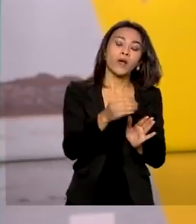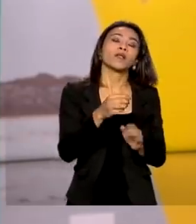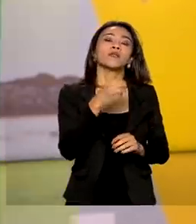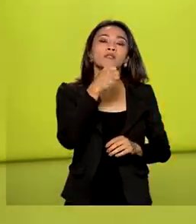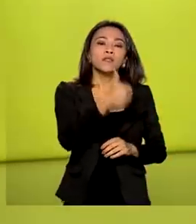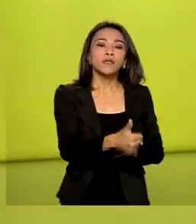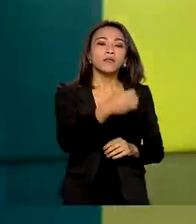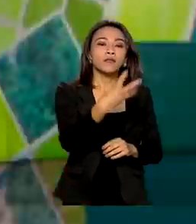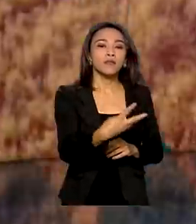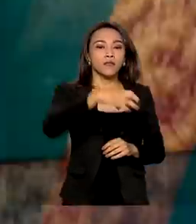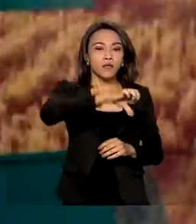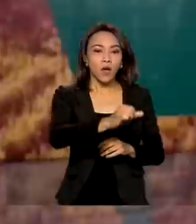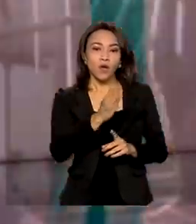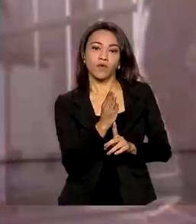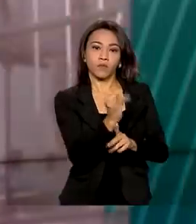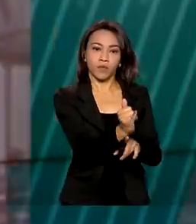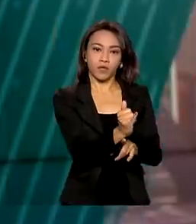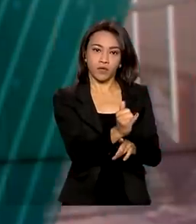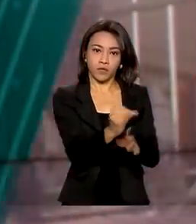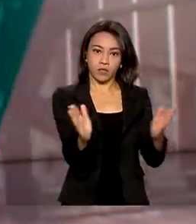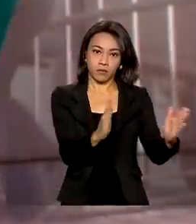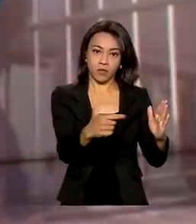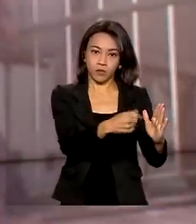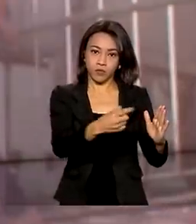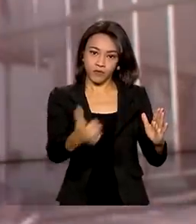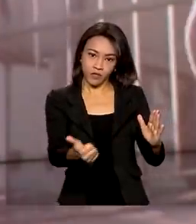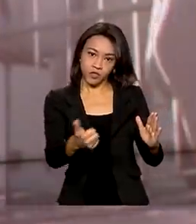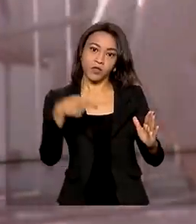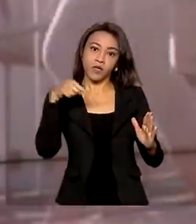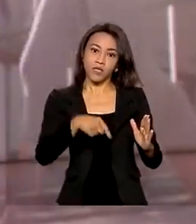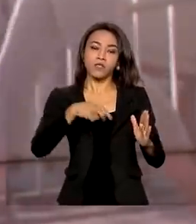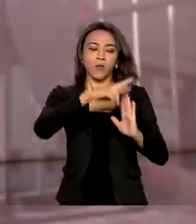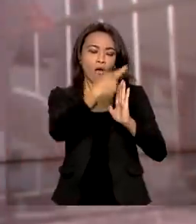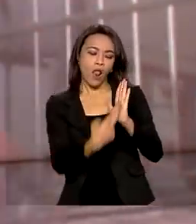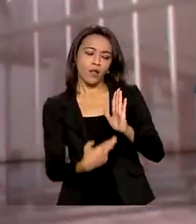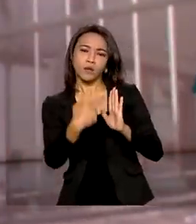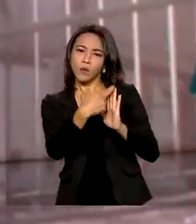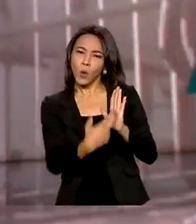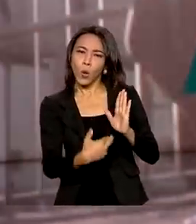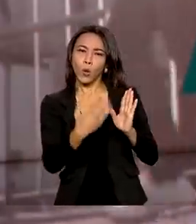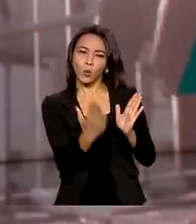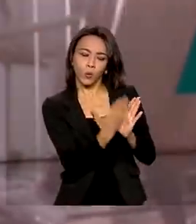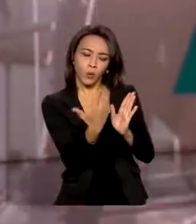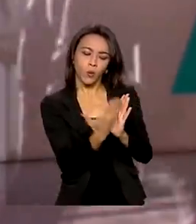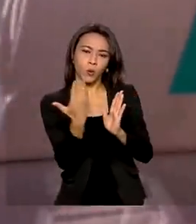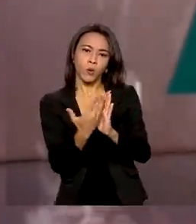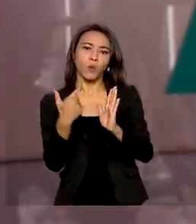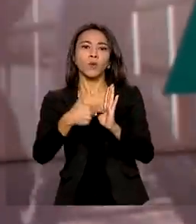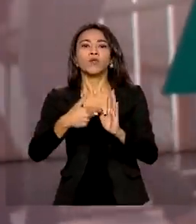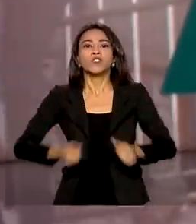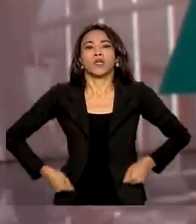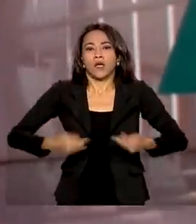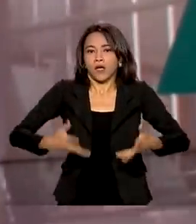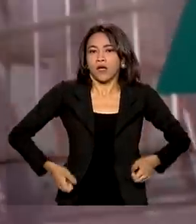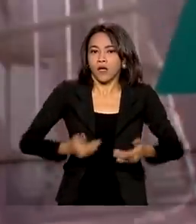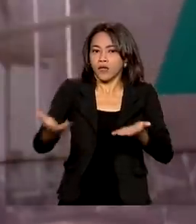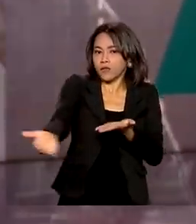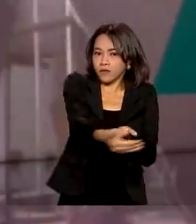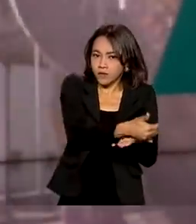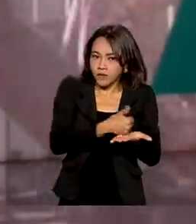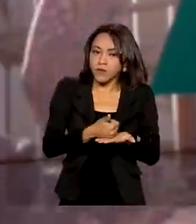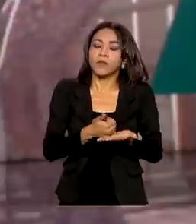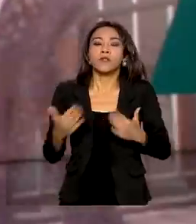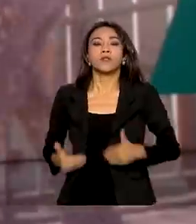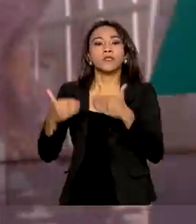bilhões em 2021. O valor está no quarto relatório bimestral de receitas e despesas do Ministério da Economia, que